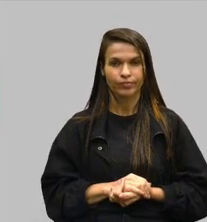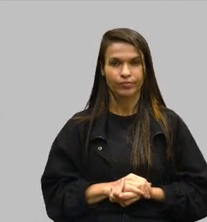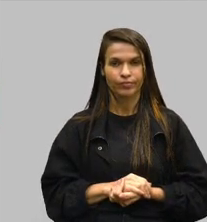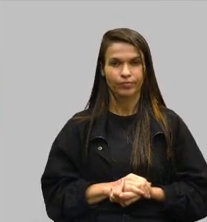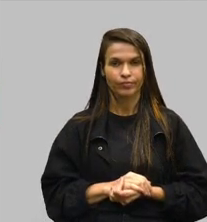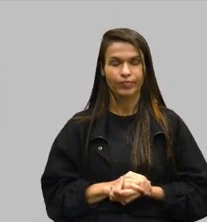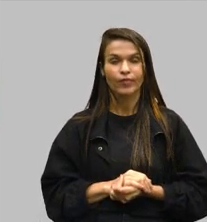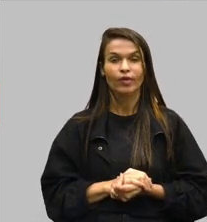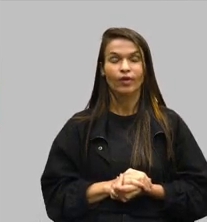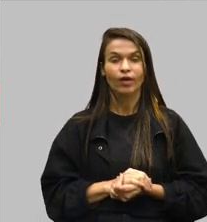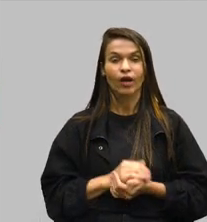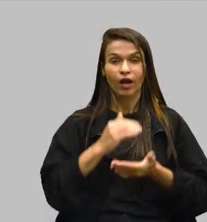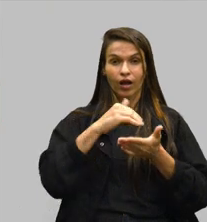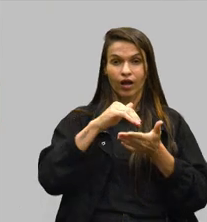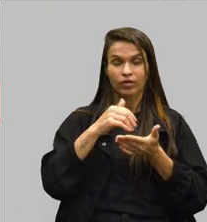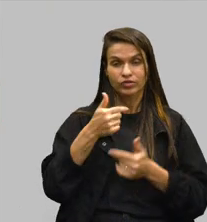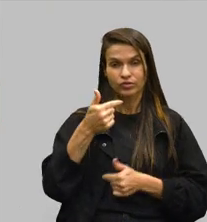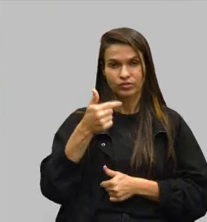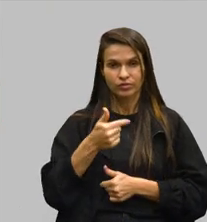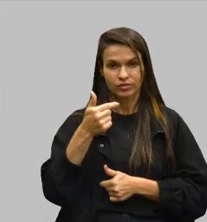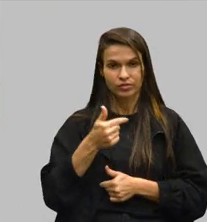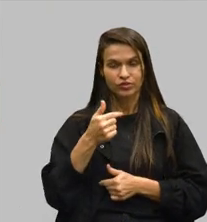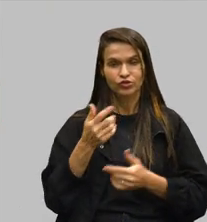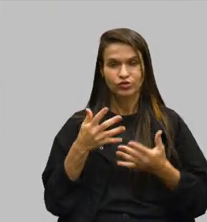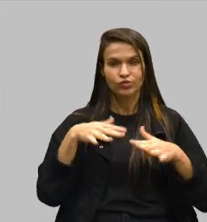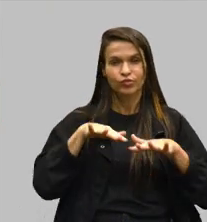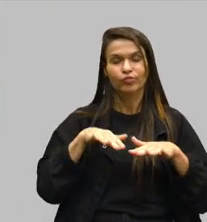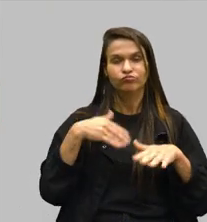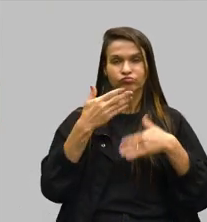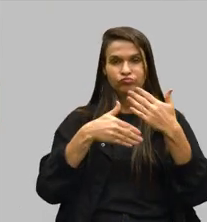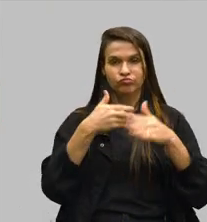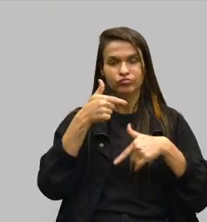Subsecretaria de Inclusão Produtiva, Trabalho, Emprego e Renda.